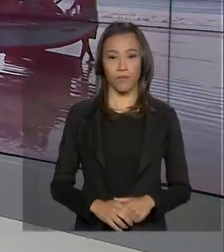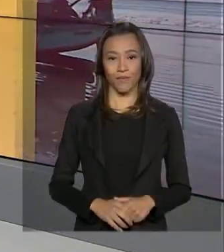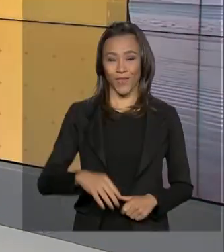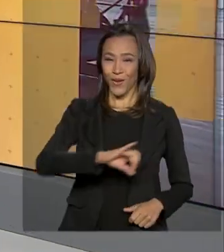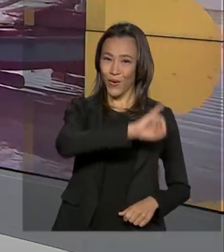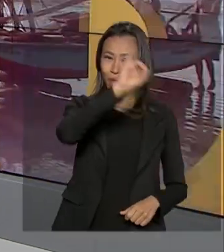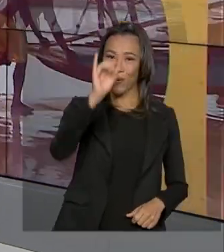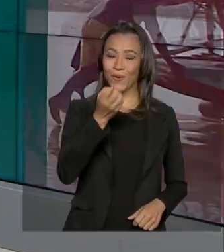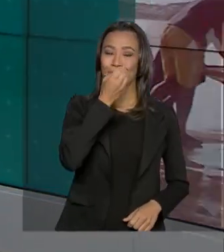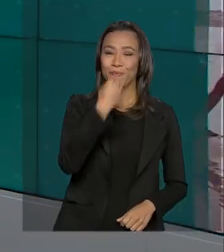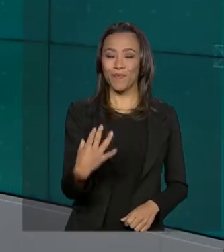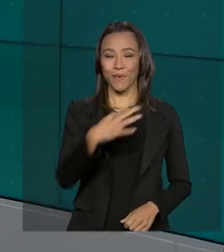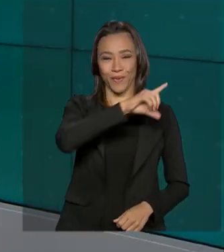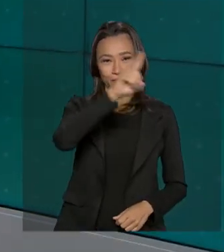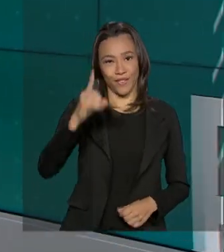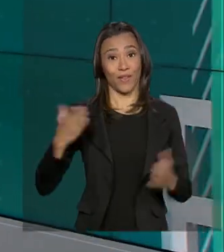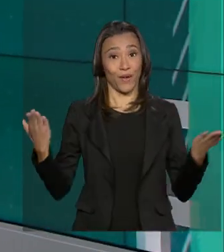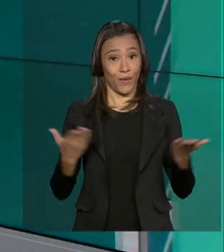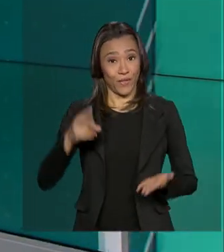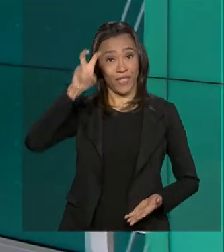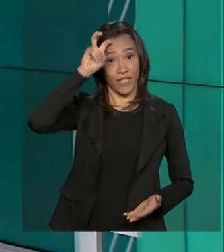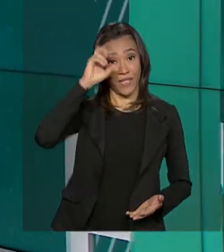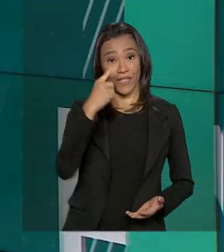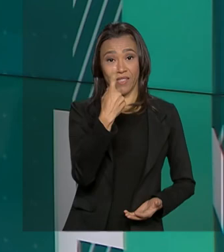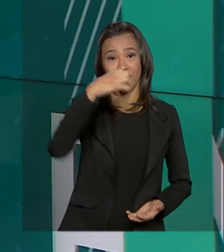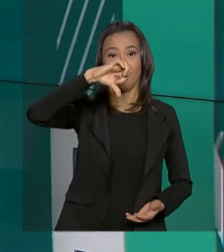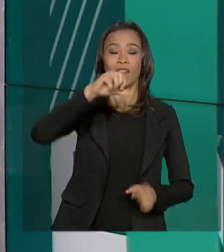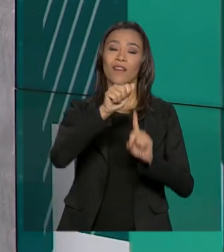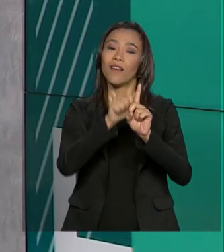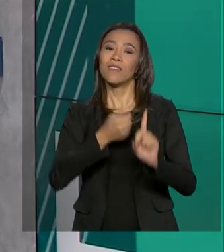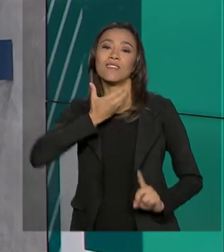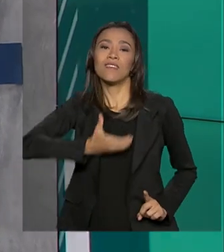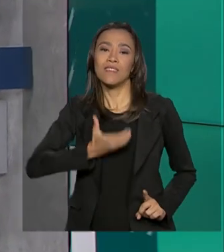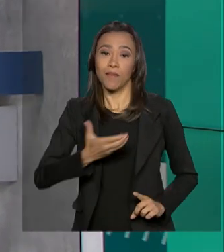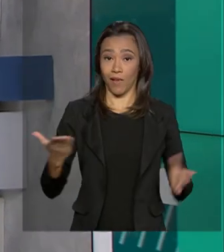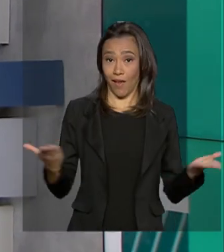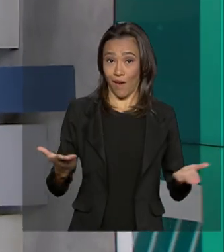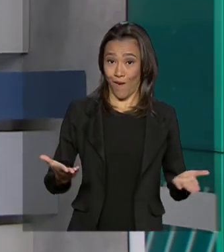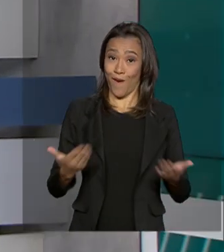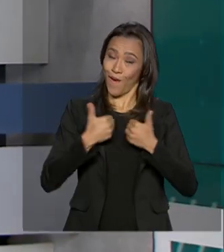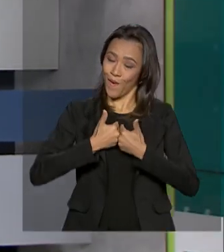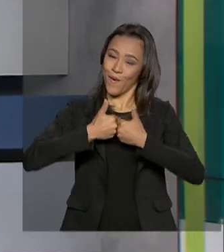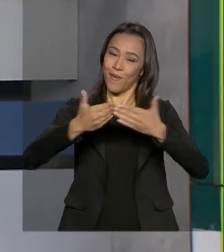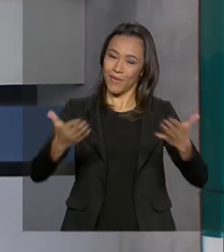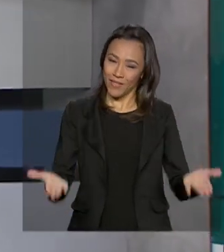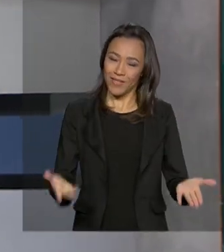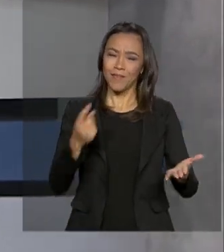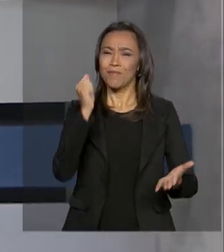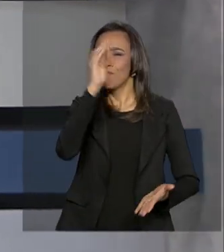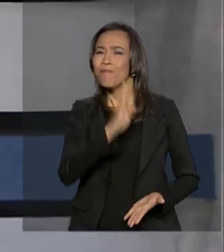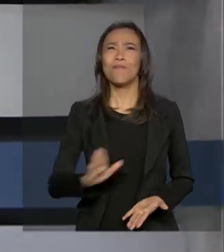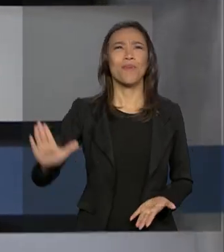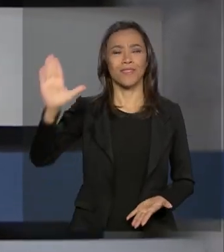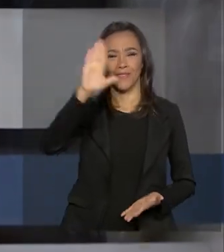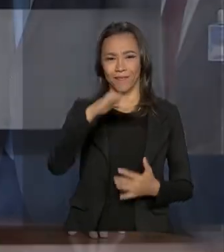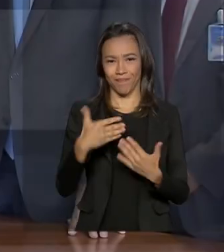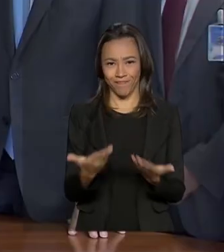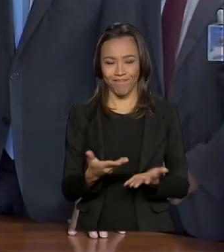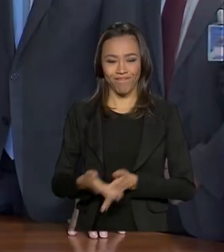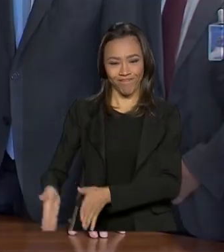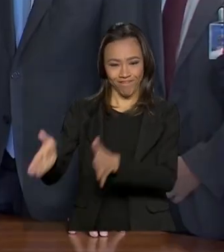Olá, bom dia pra você. Hoje é quinta-feira, 19 de dezembro. Começa agora o Brasil em dia para todo o país.